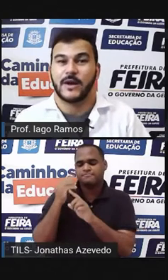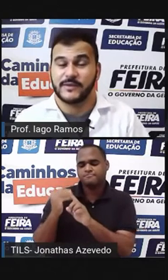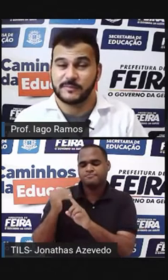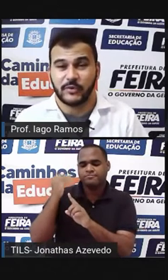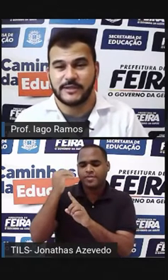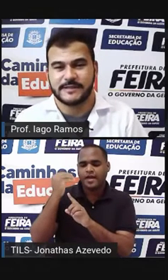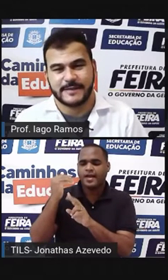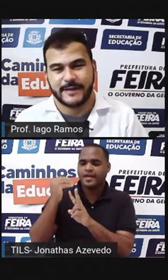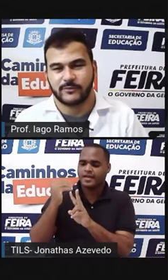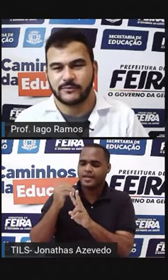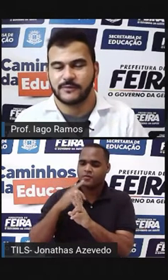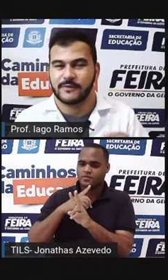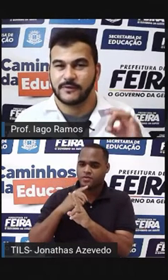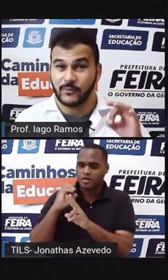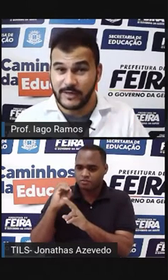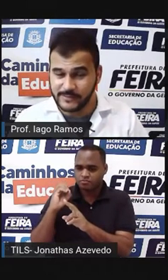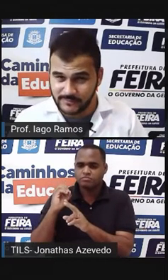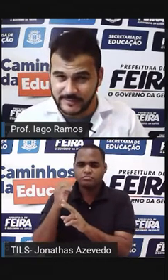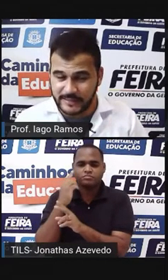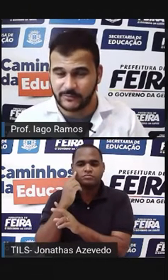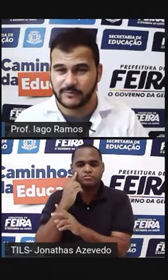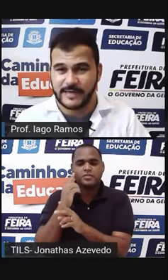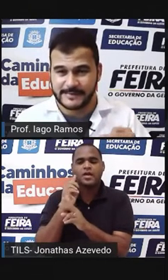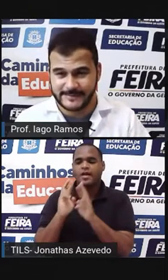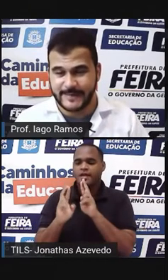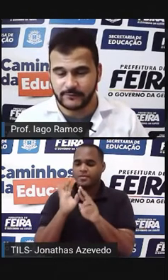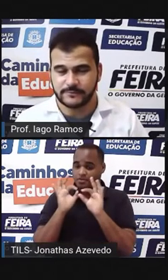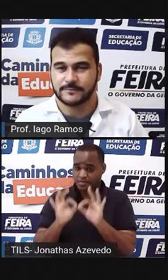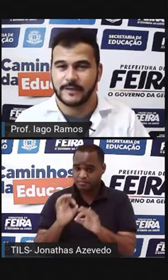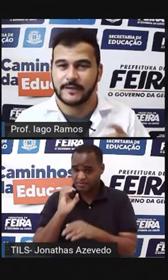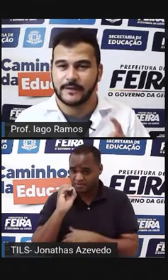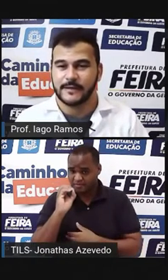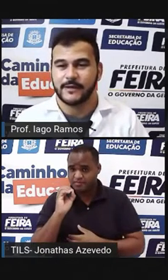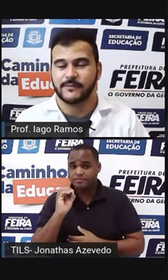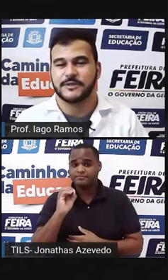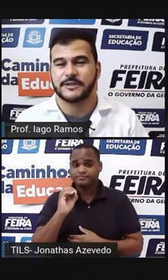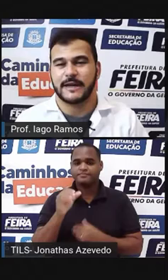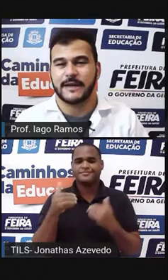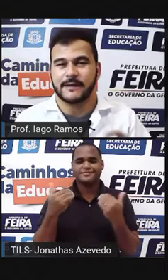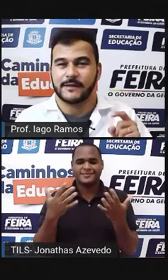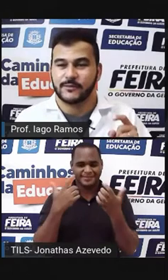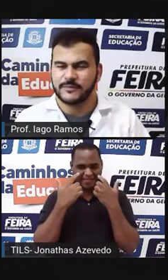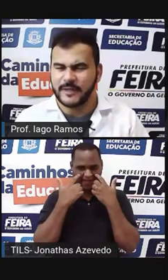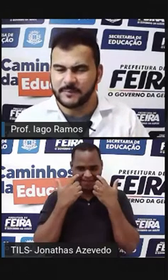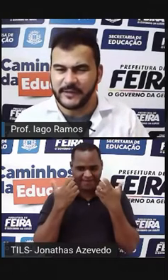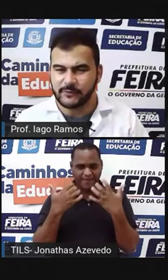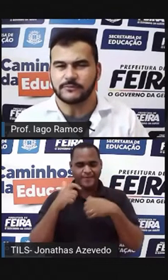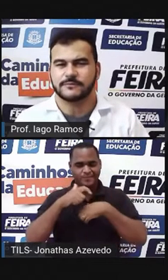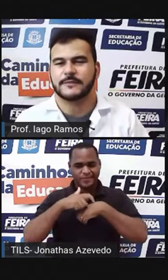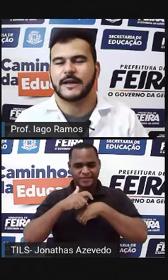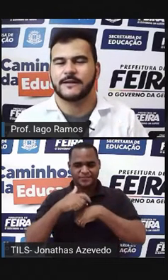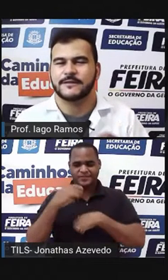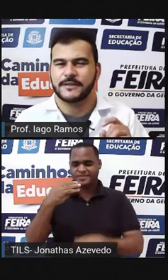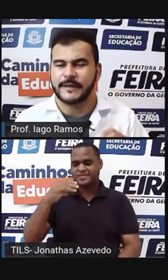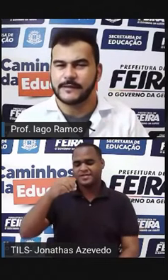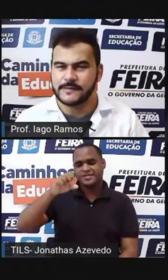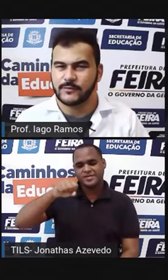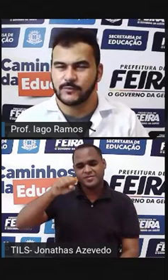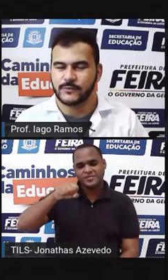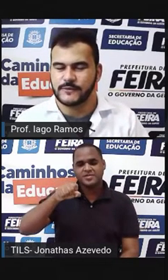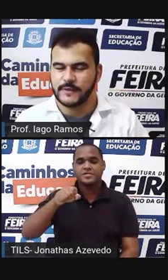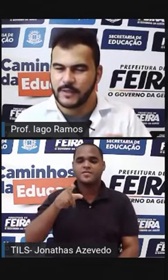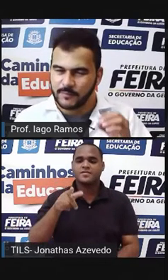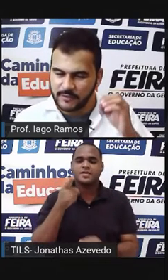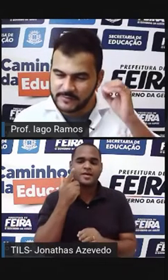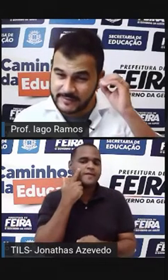ao expoente zero, o resultado é zero e aí eu vou te dar um tempinho tá? De 30